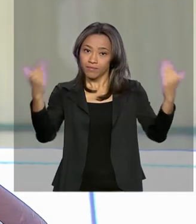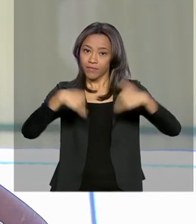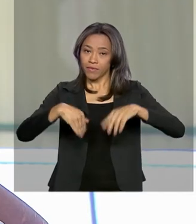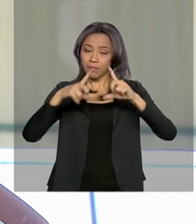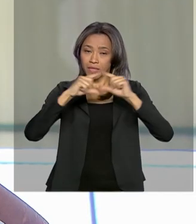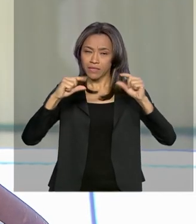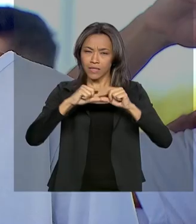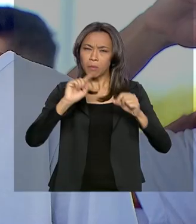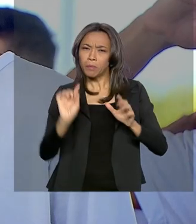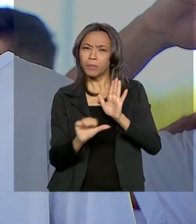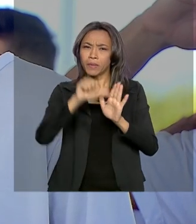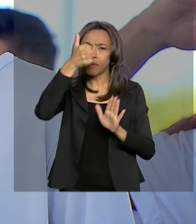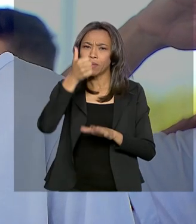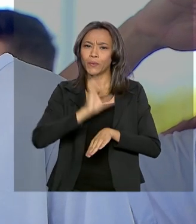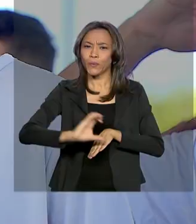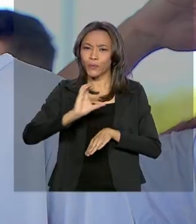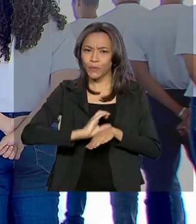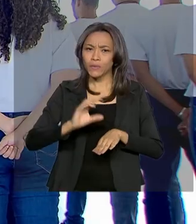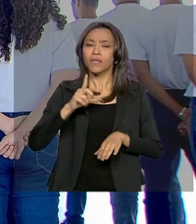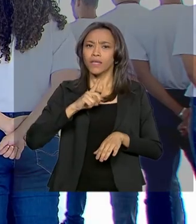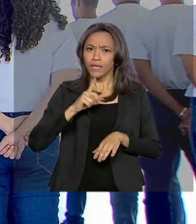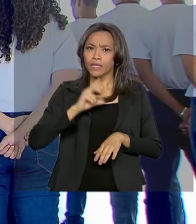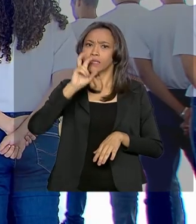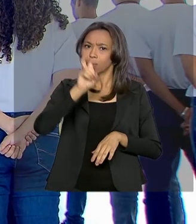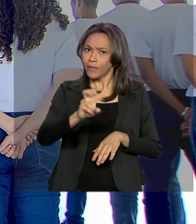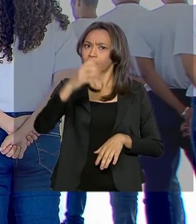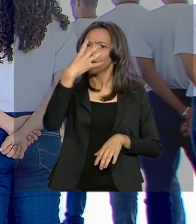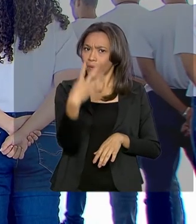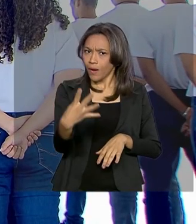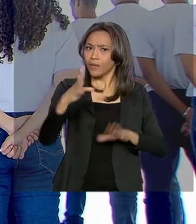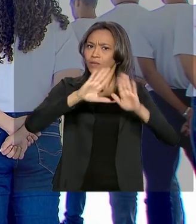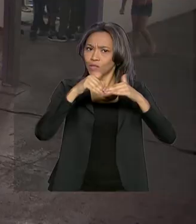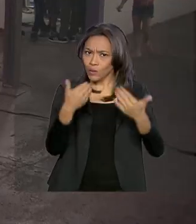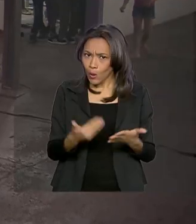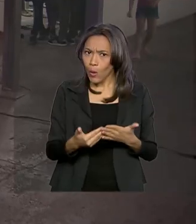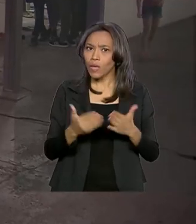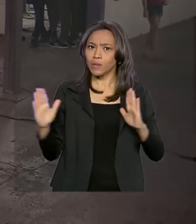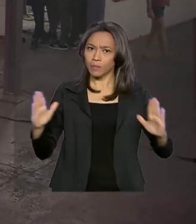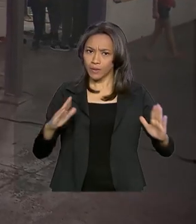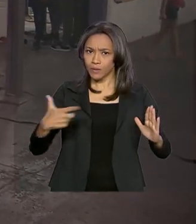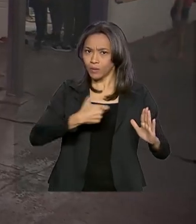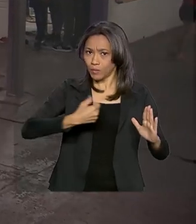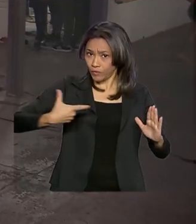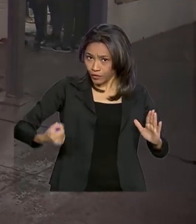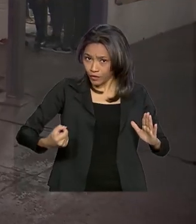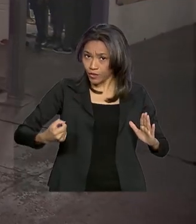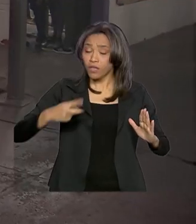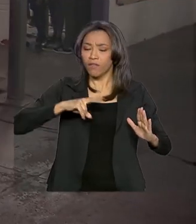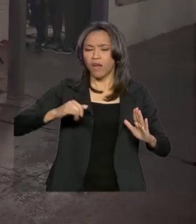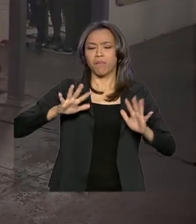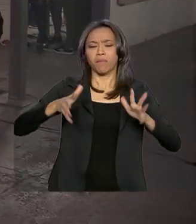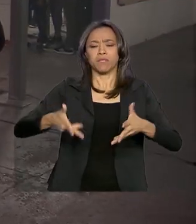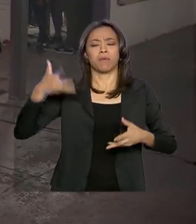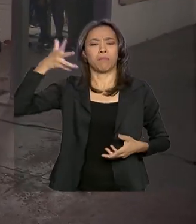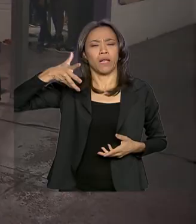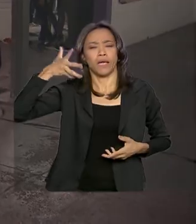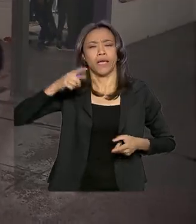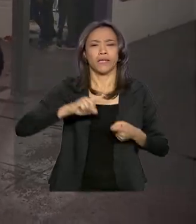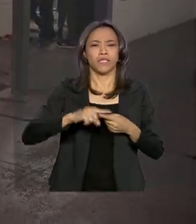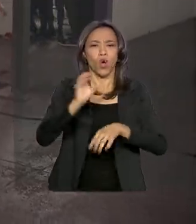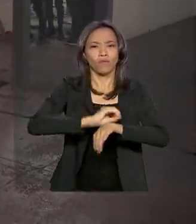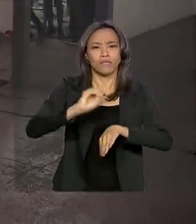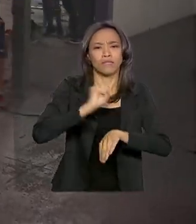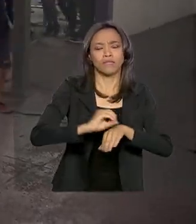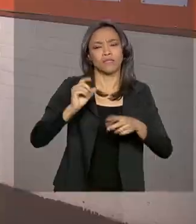que vai contar com 54 escolas já em 2020. Eles vão participar de palestras e oficinas sobre o